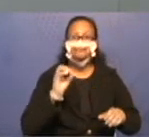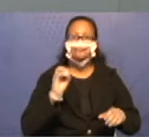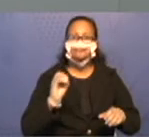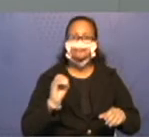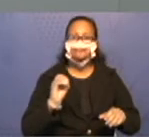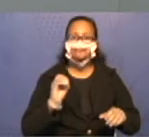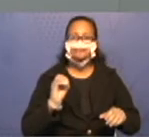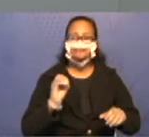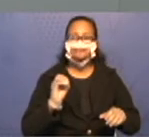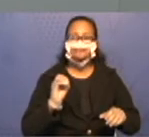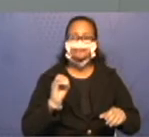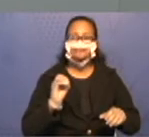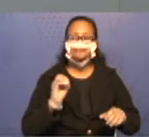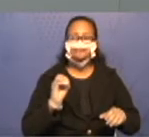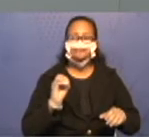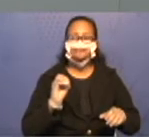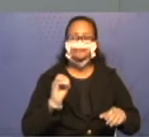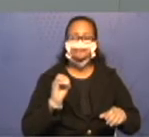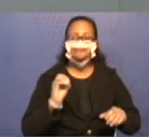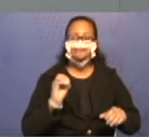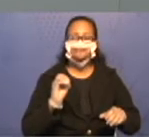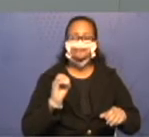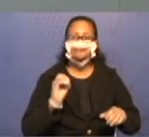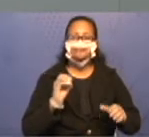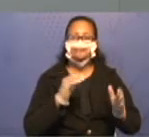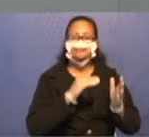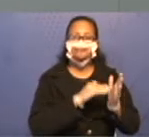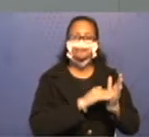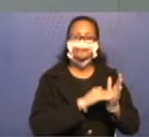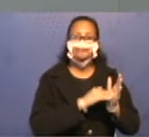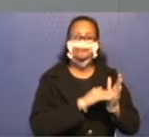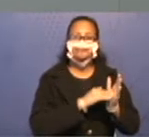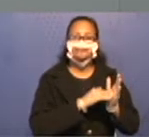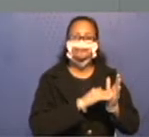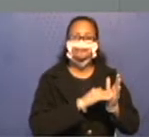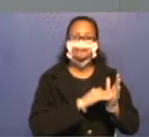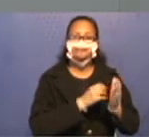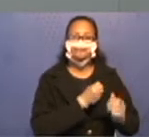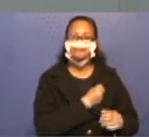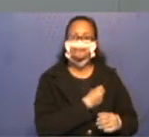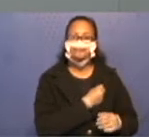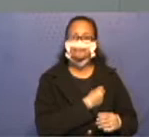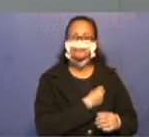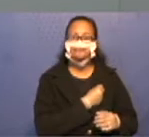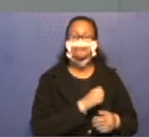no final, tudo bem?